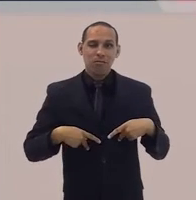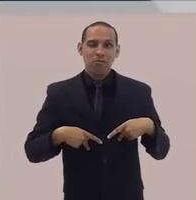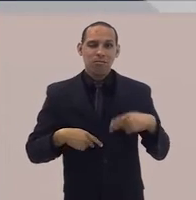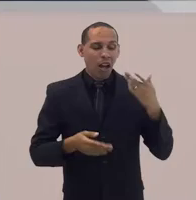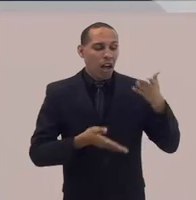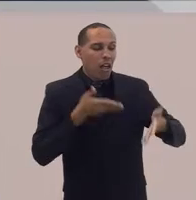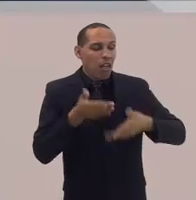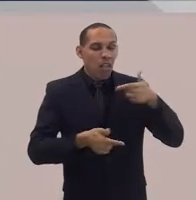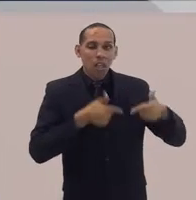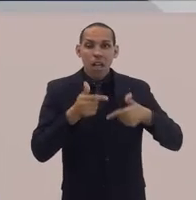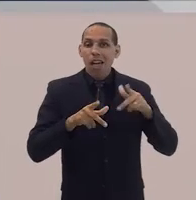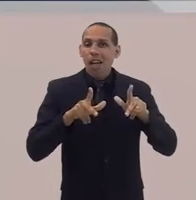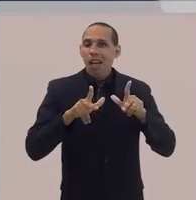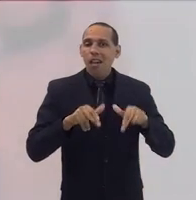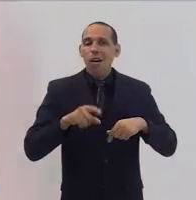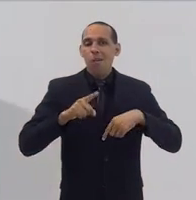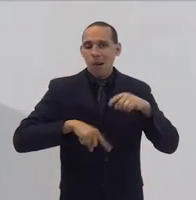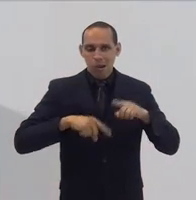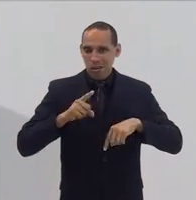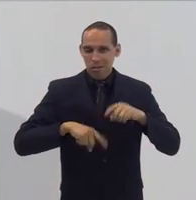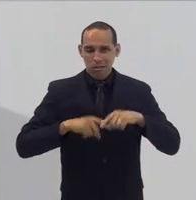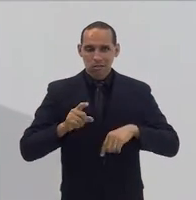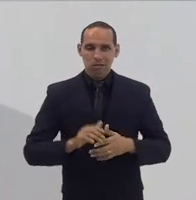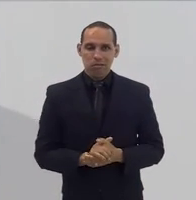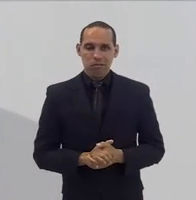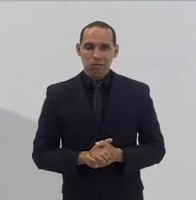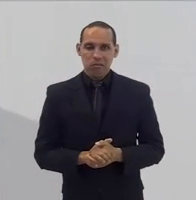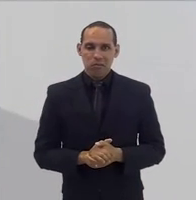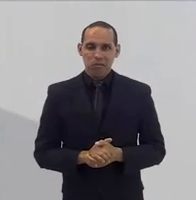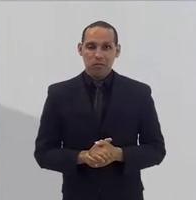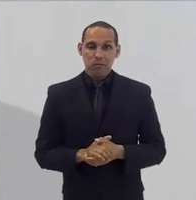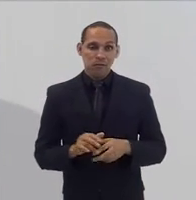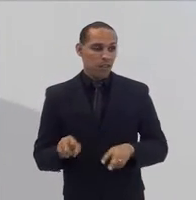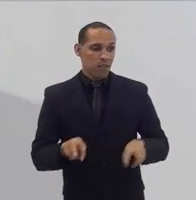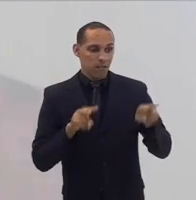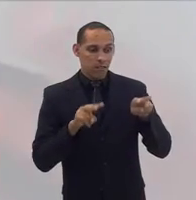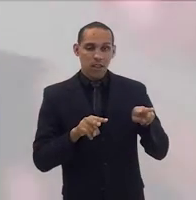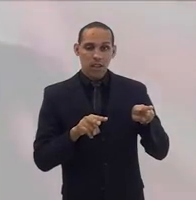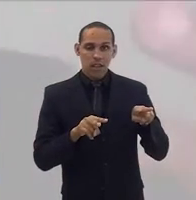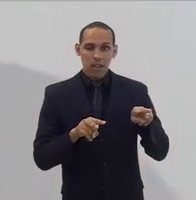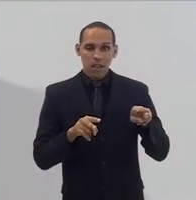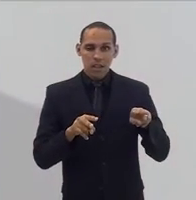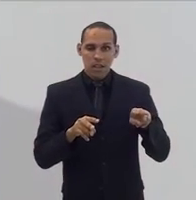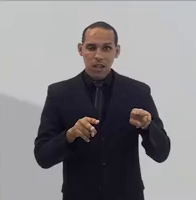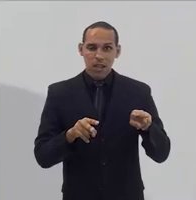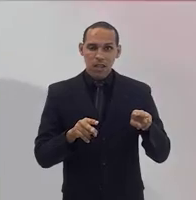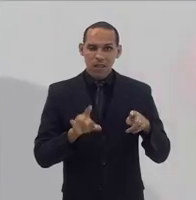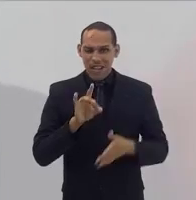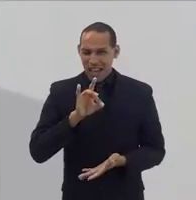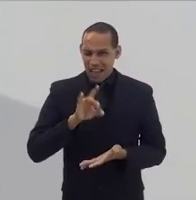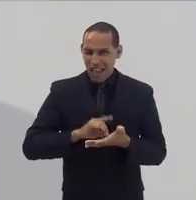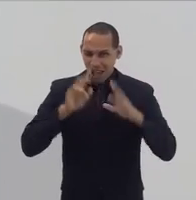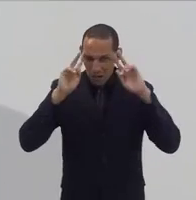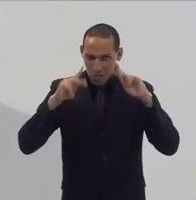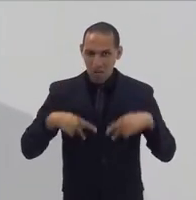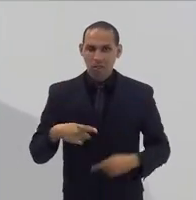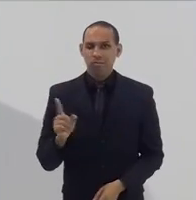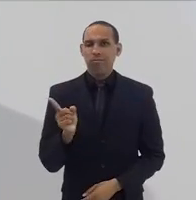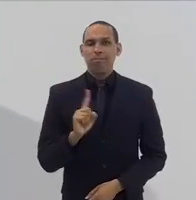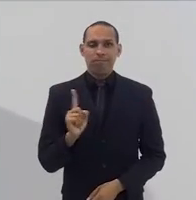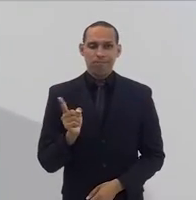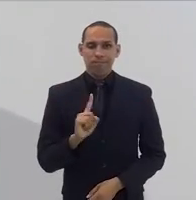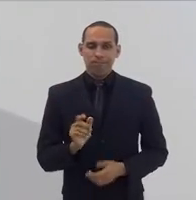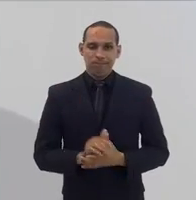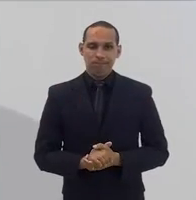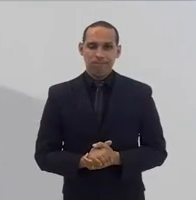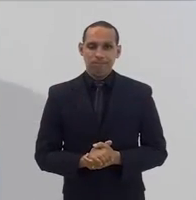mercadoria. Não era visto como verdadeiramente, plenamente humano.